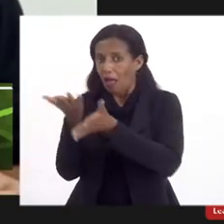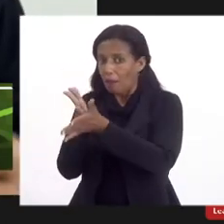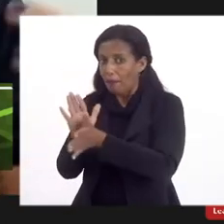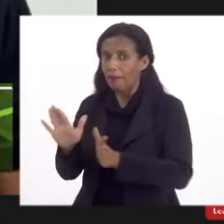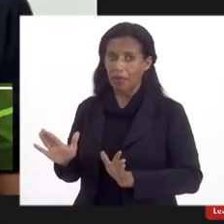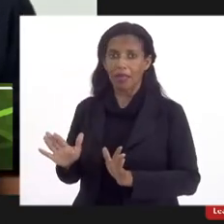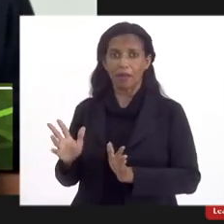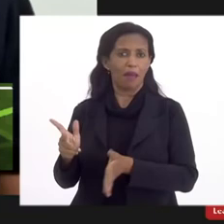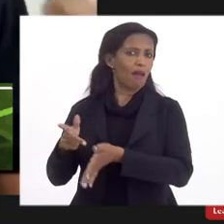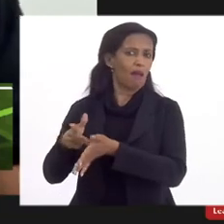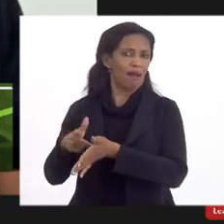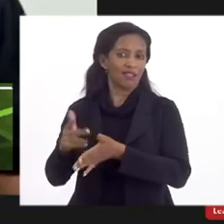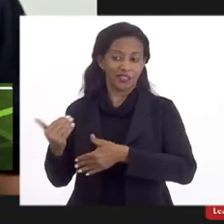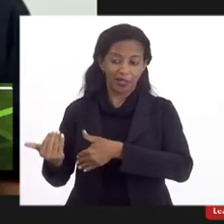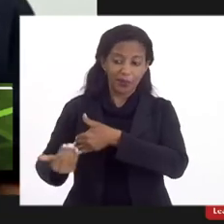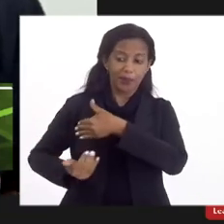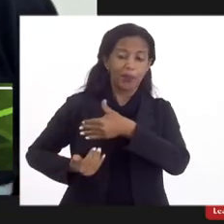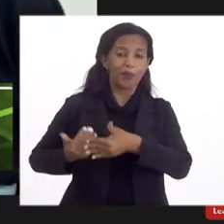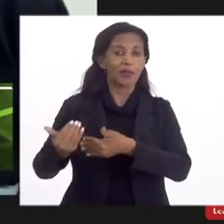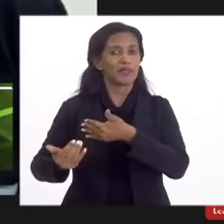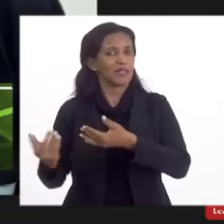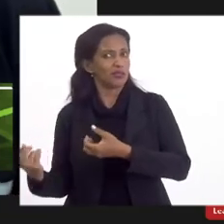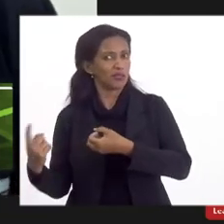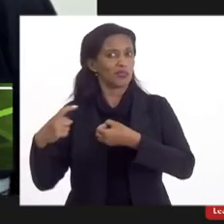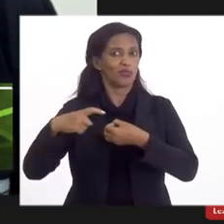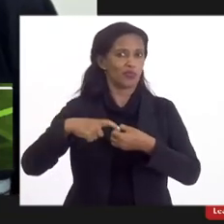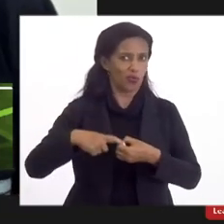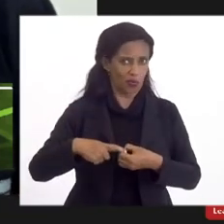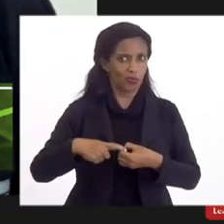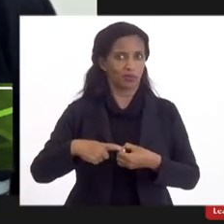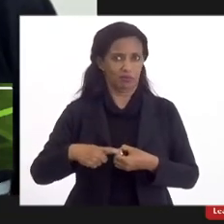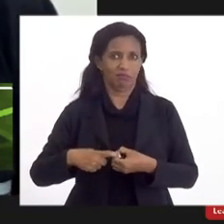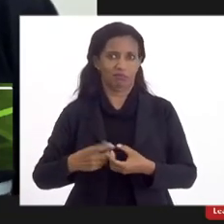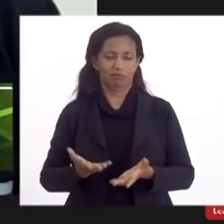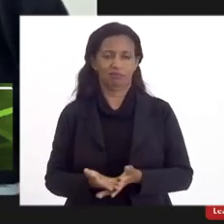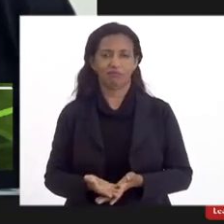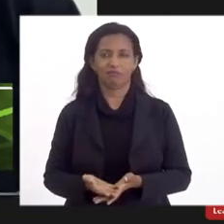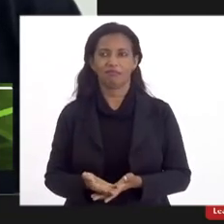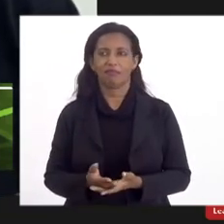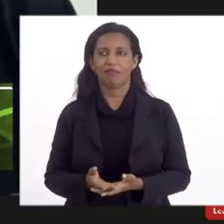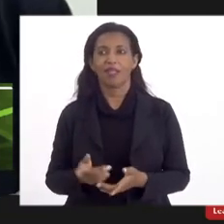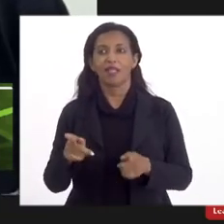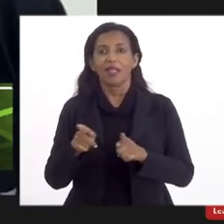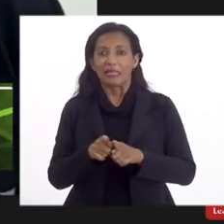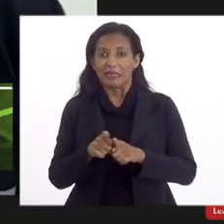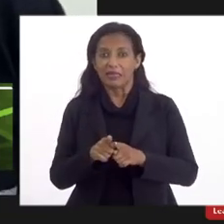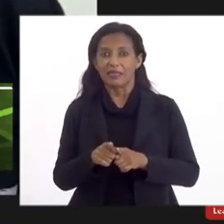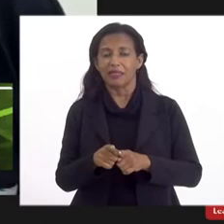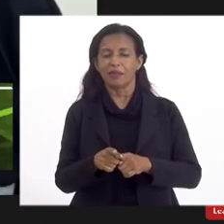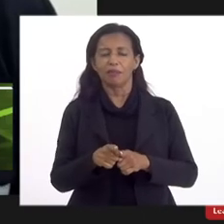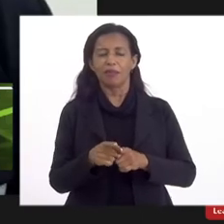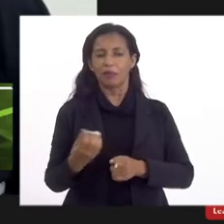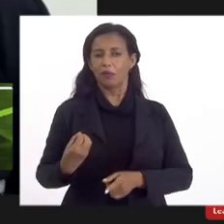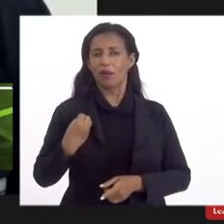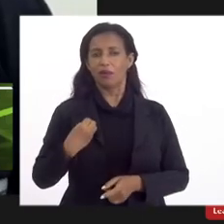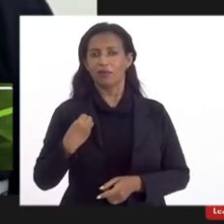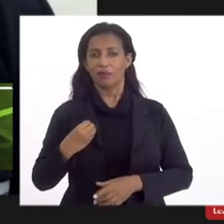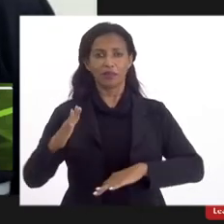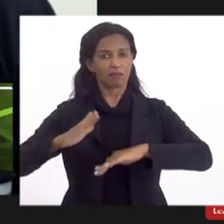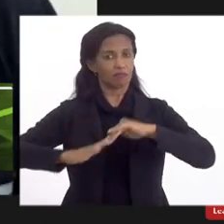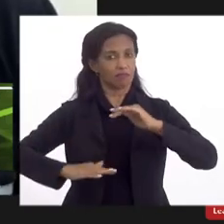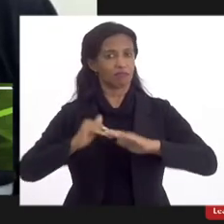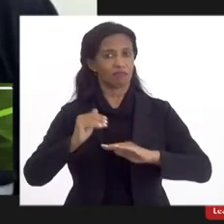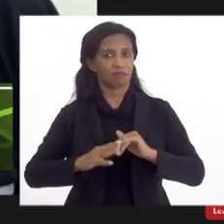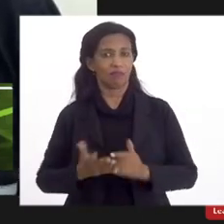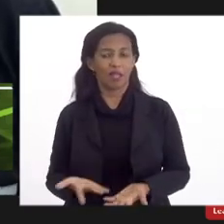então a gente está no processo de volta né e mexe também com a autonomia universitária então